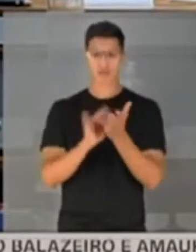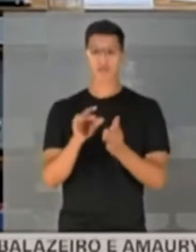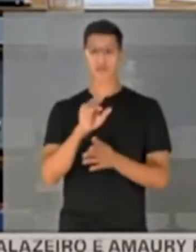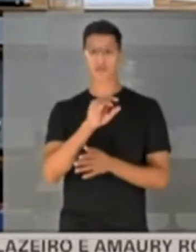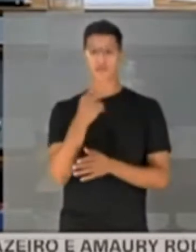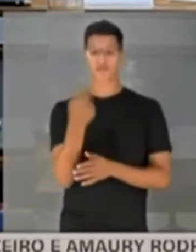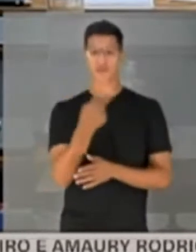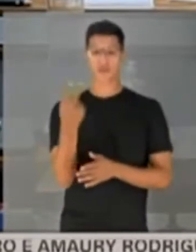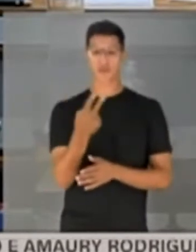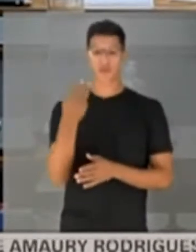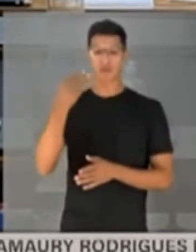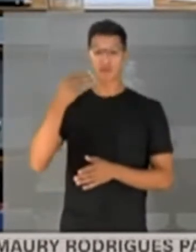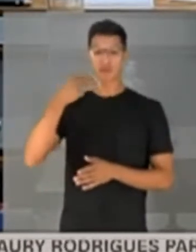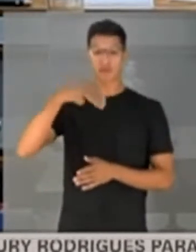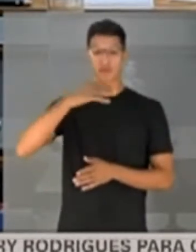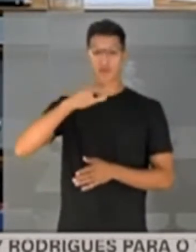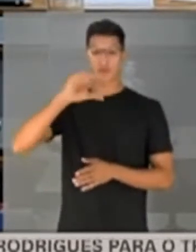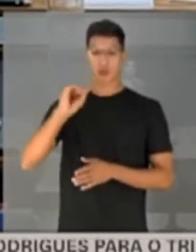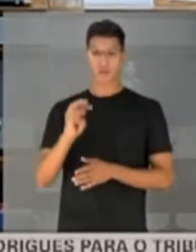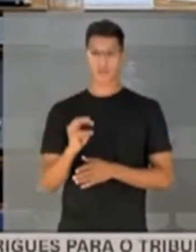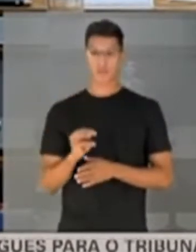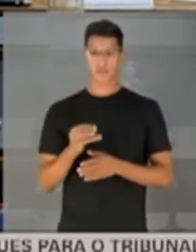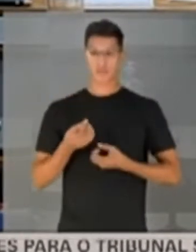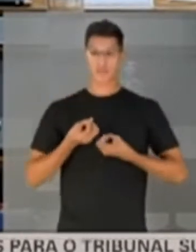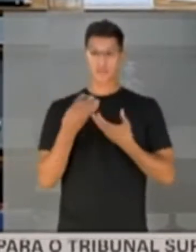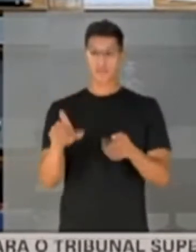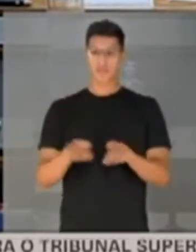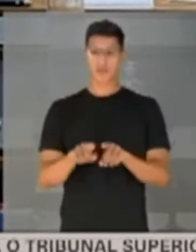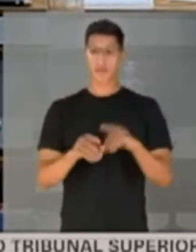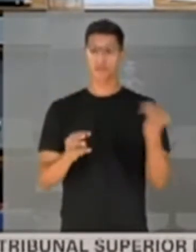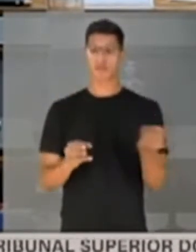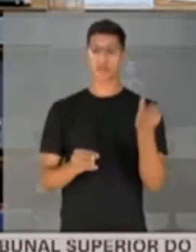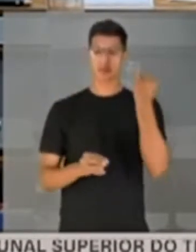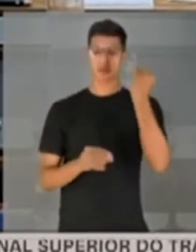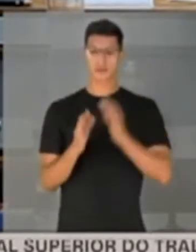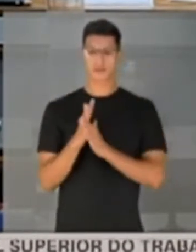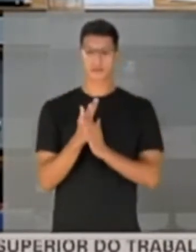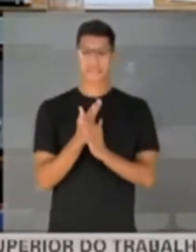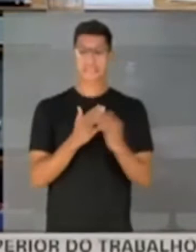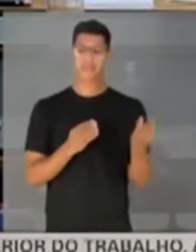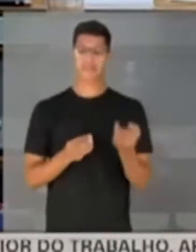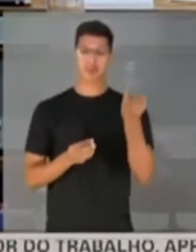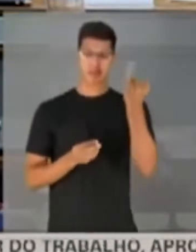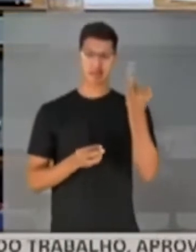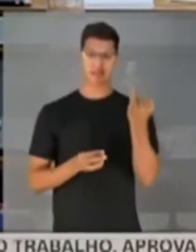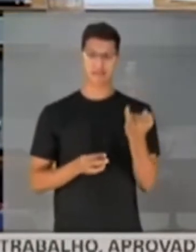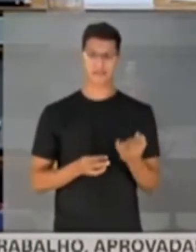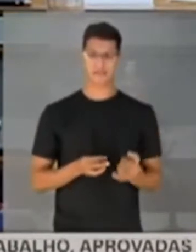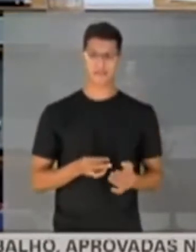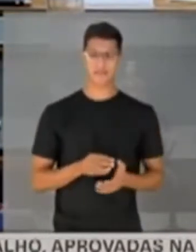22 de março? Isso. Isso é uma informação também muito importante. Muito importante.